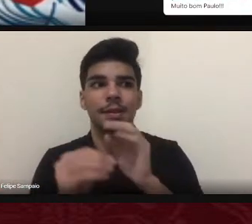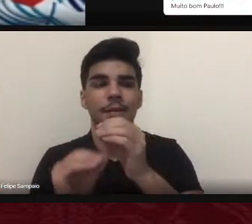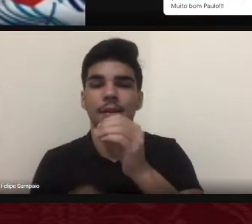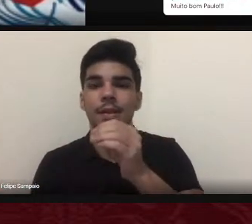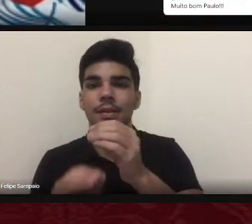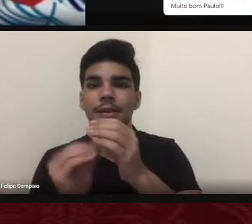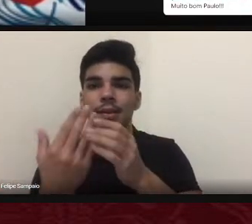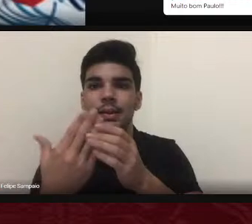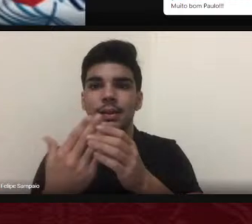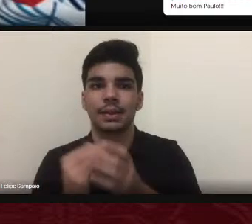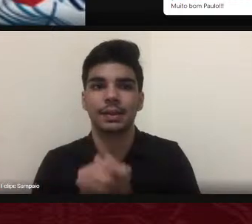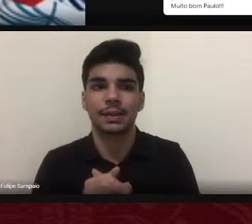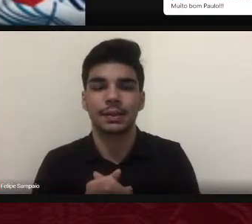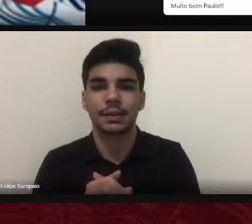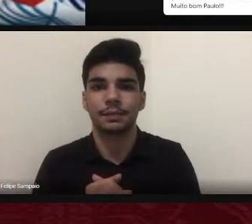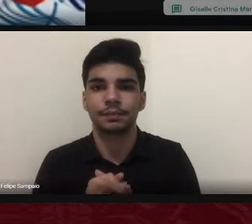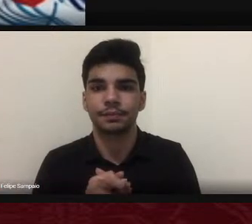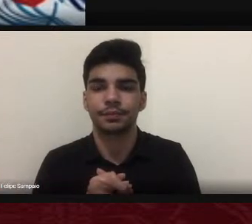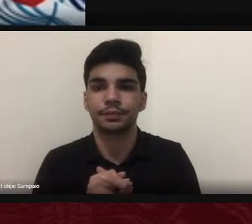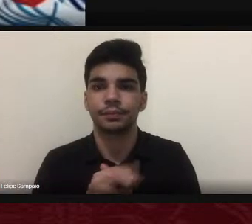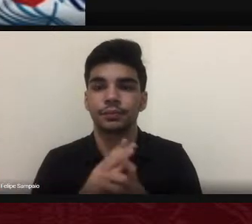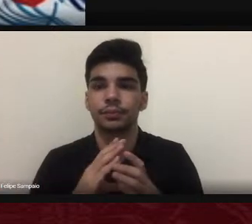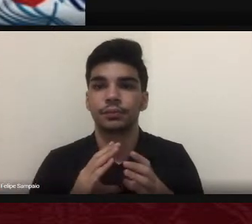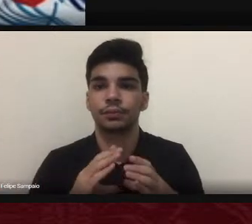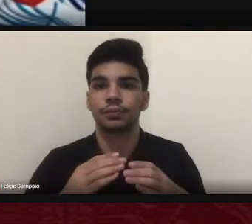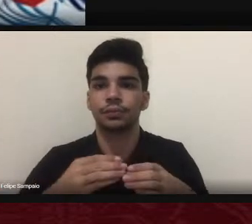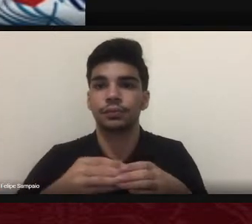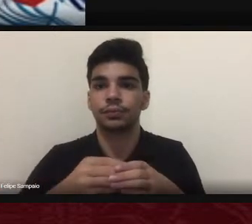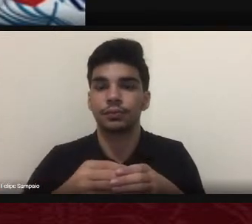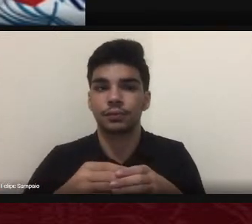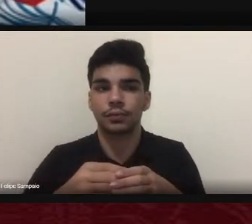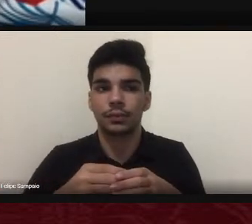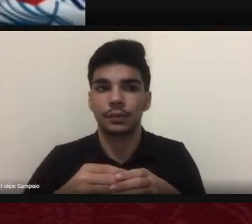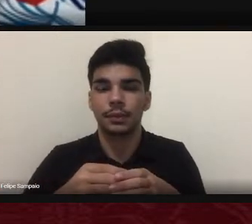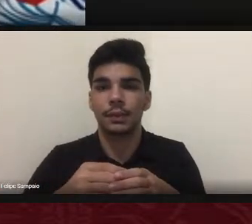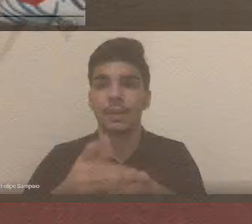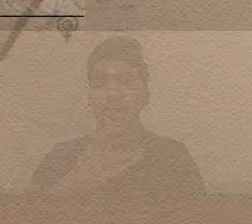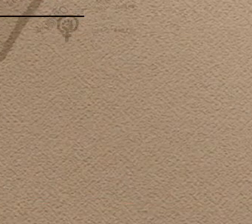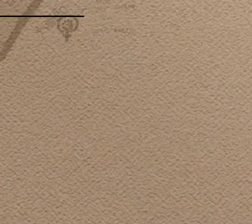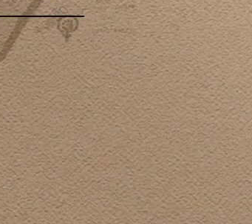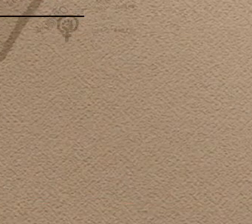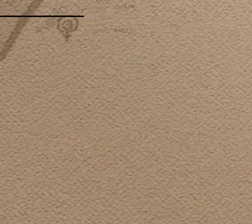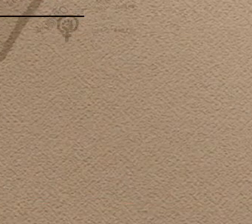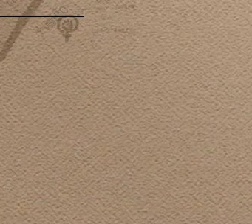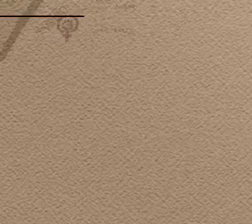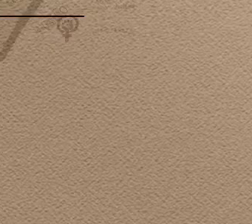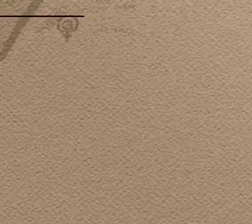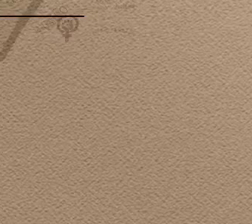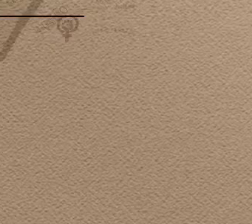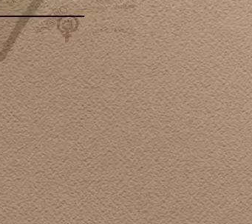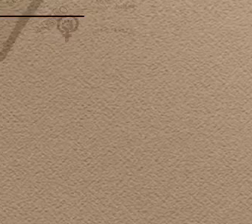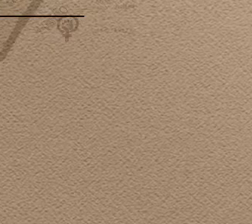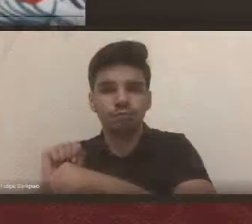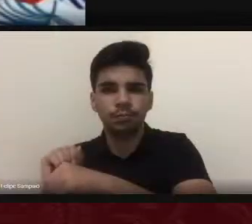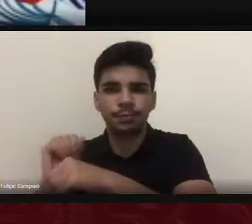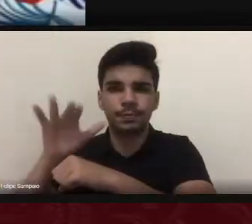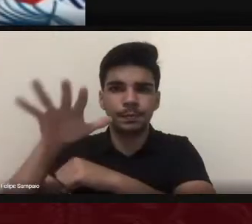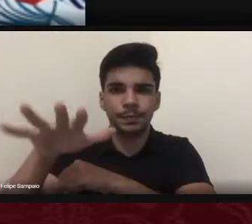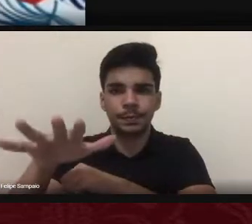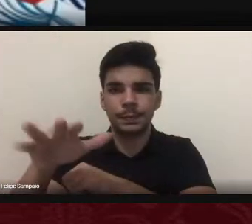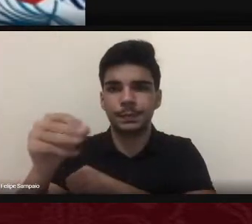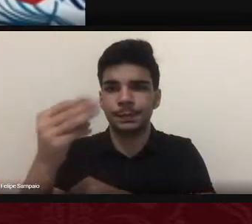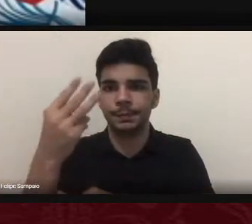das coleções da coletânea saúde espaço e fronteiras temos três obras